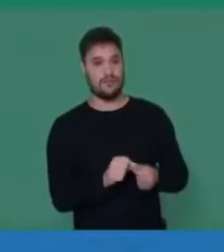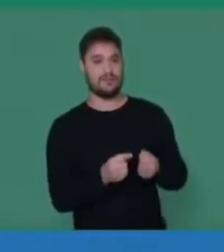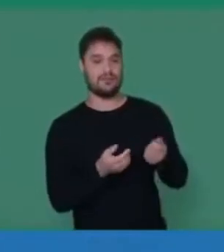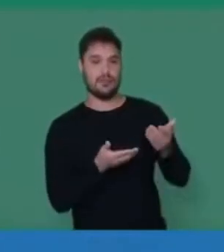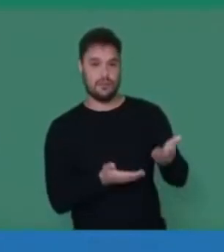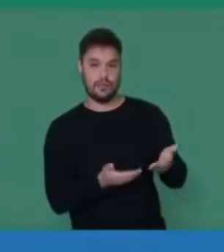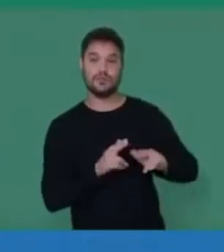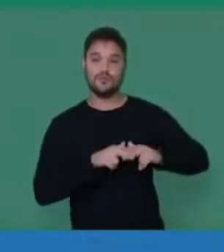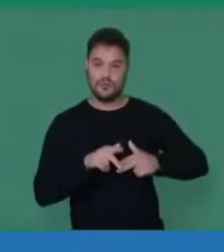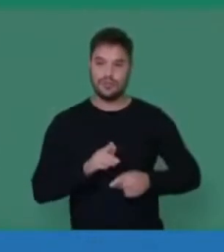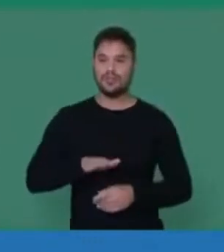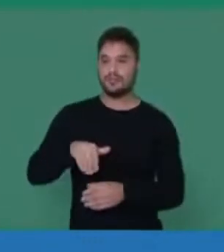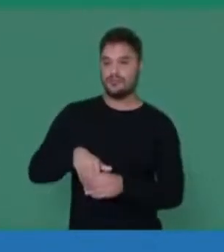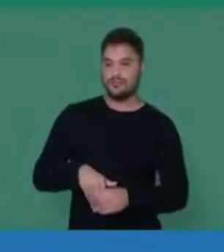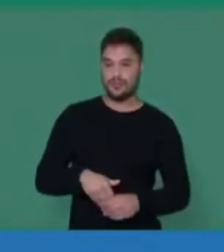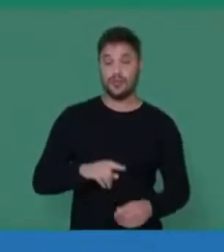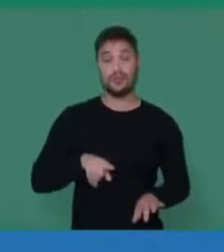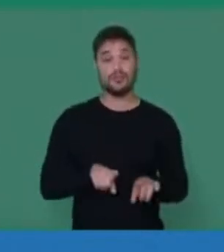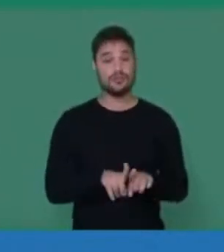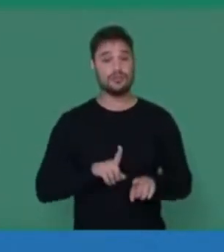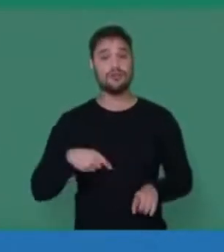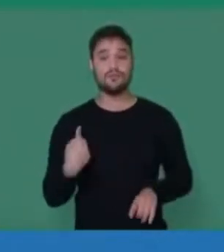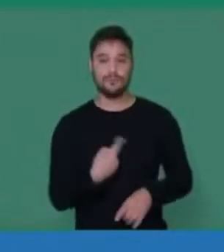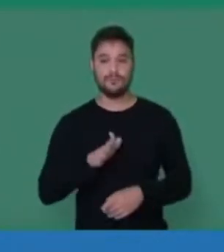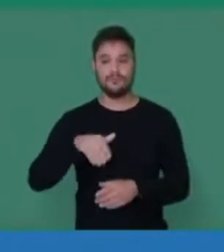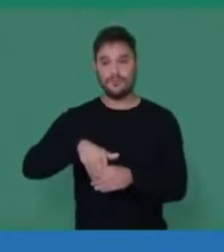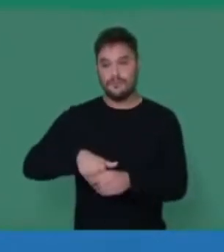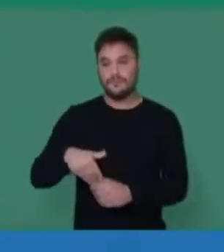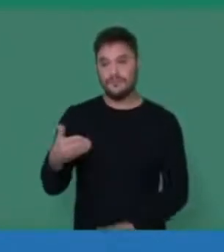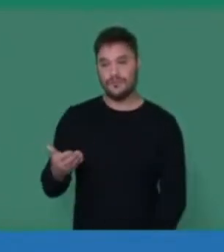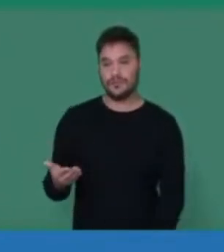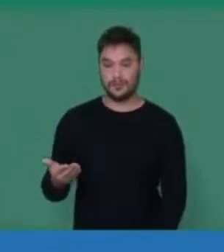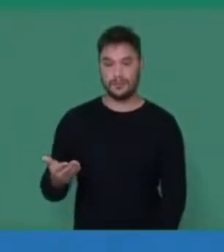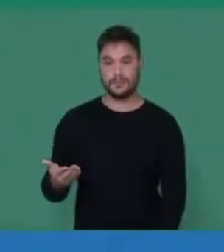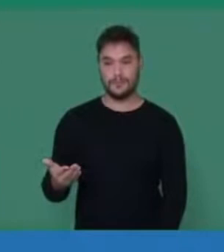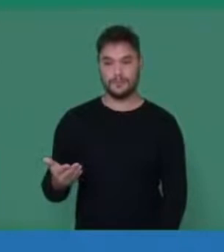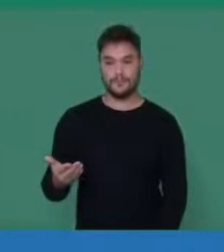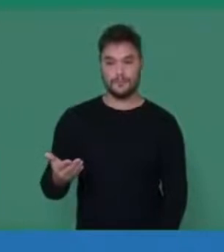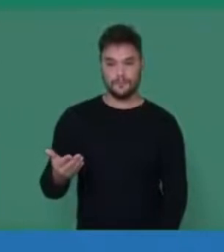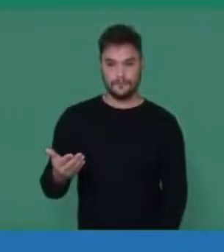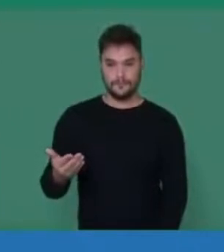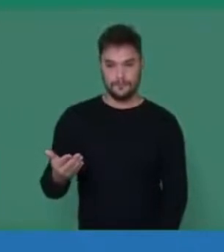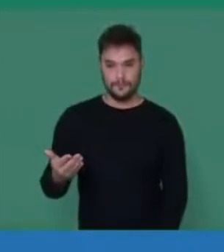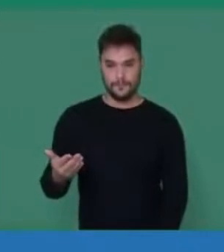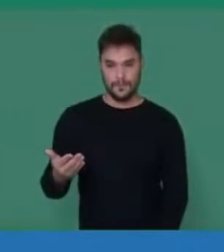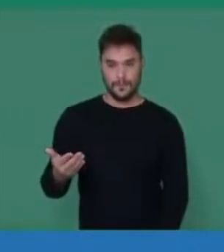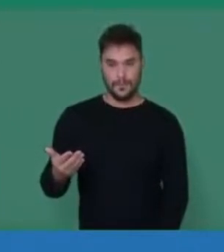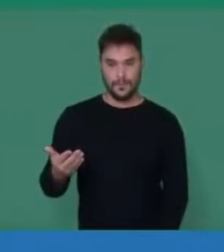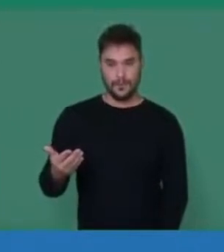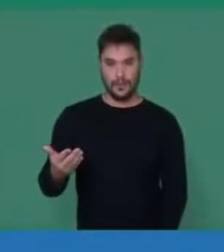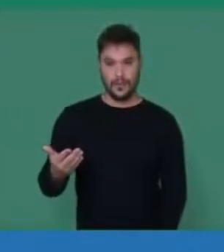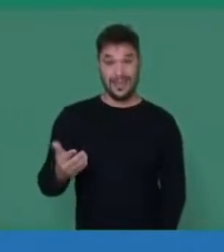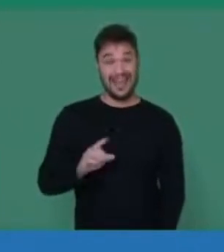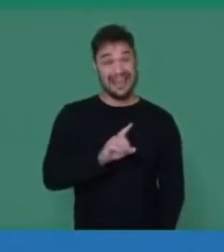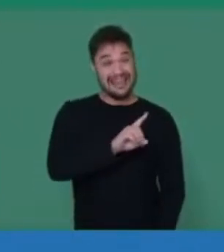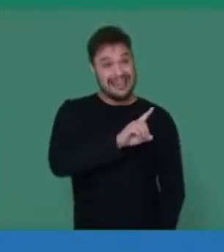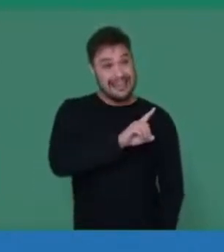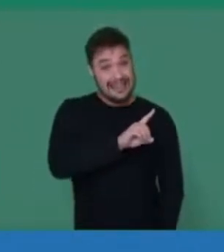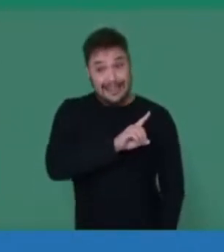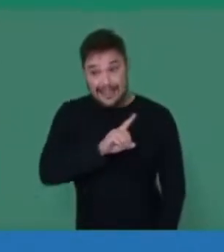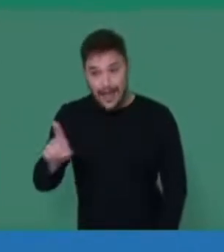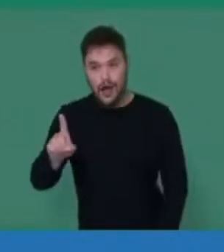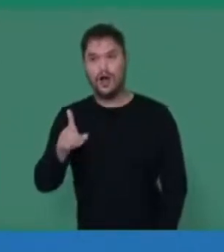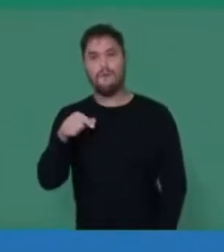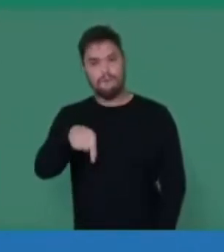Isso que estamos votando, também estamos votando aqui a sentença do não é não,